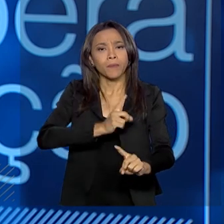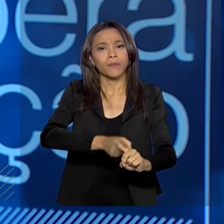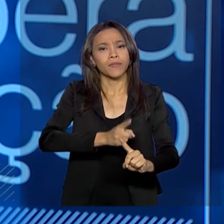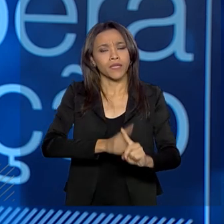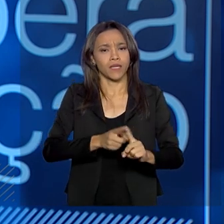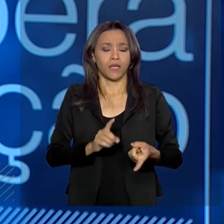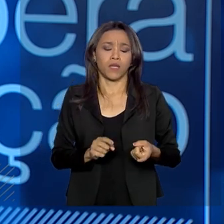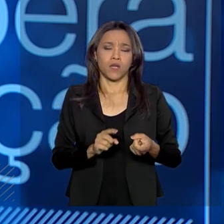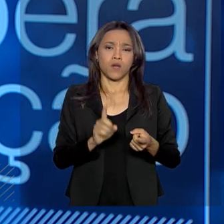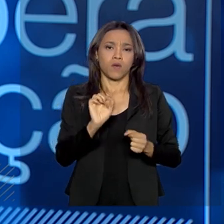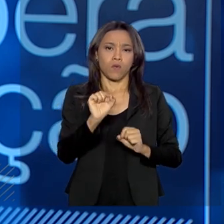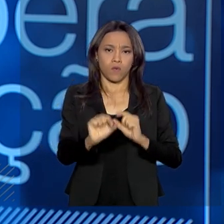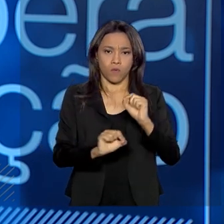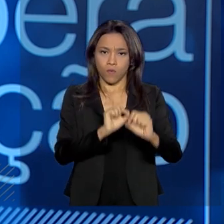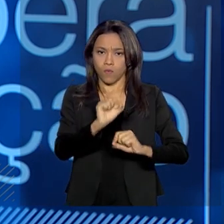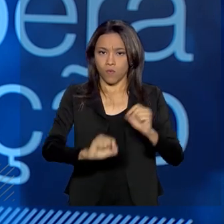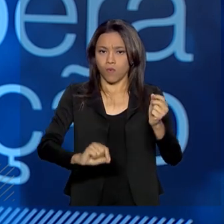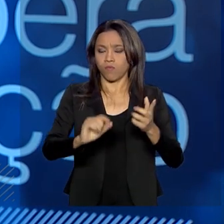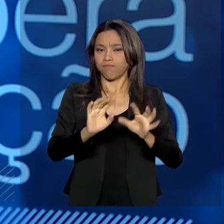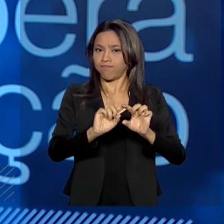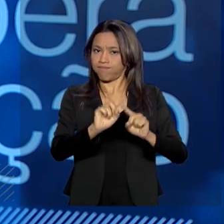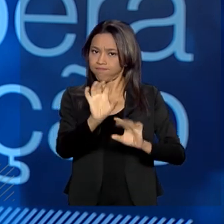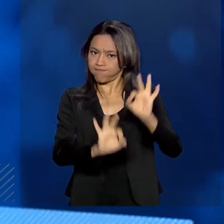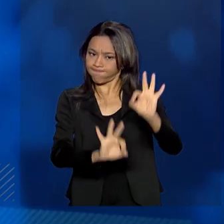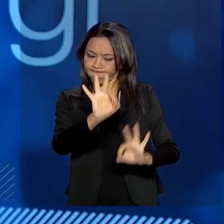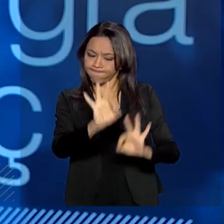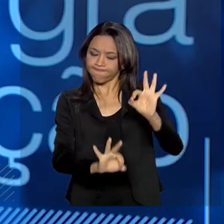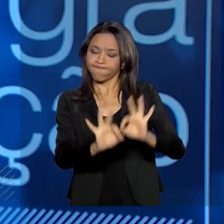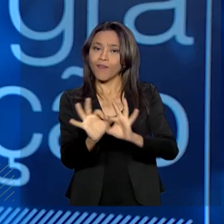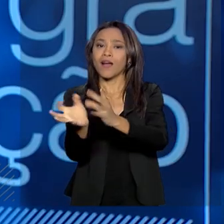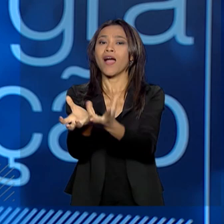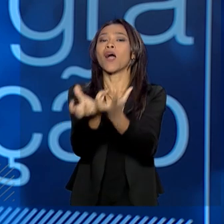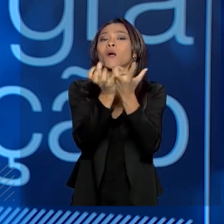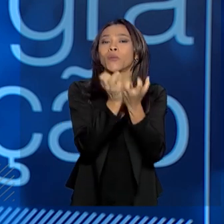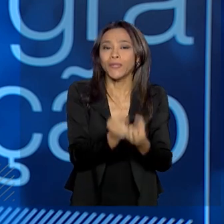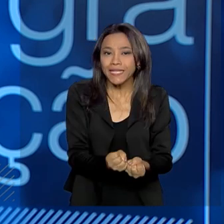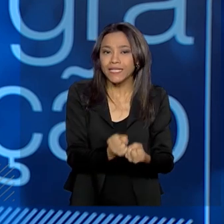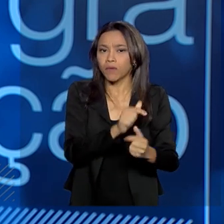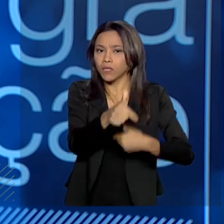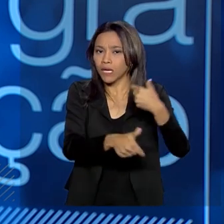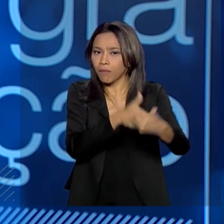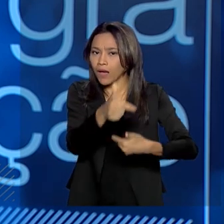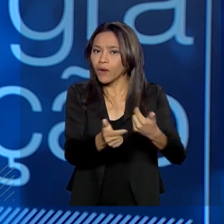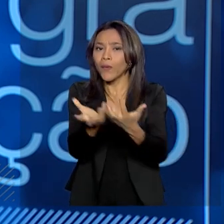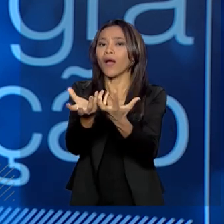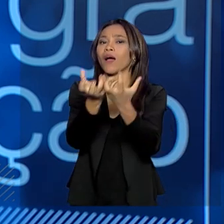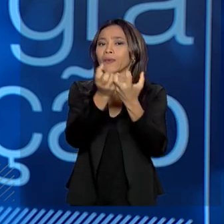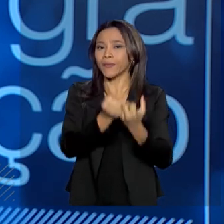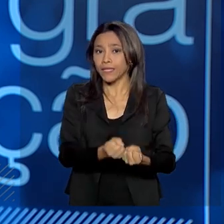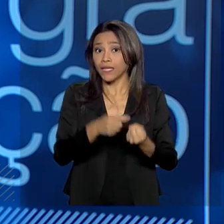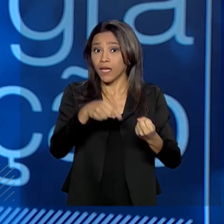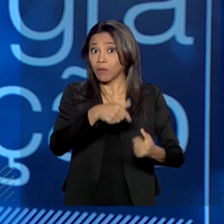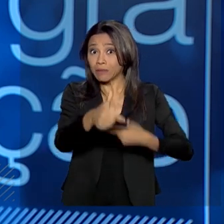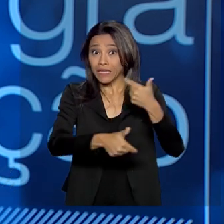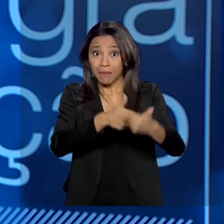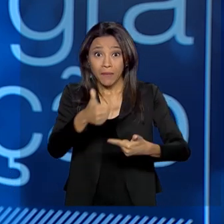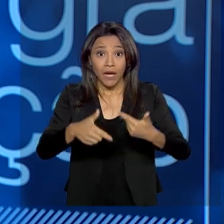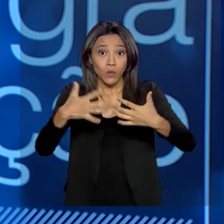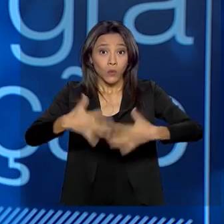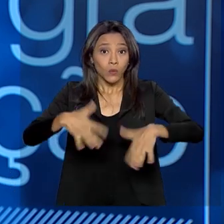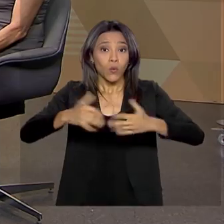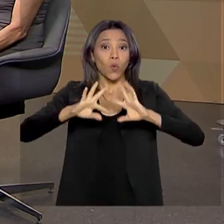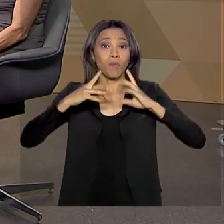acolhida, ela é a grande operação humanitária existente no mundo hoje.